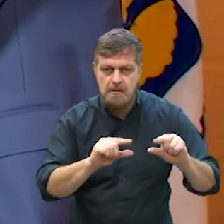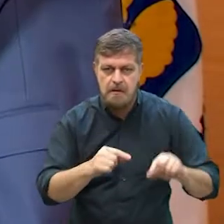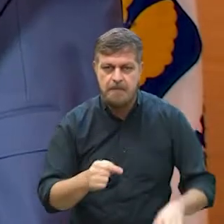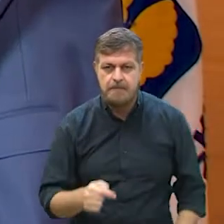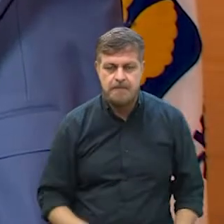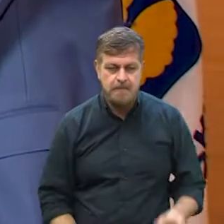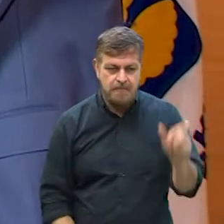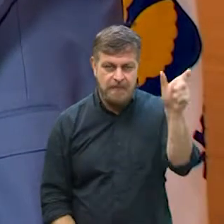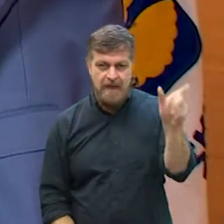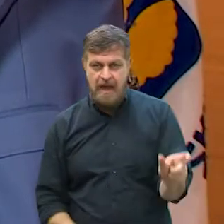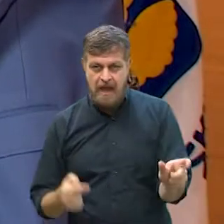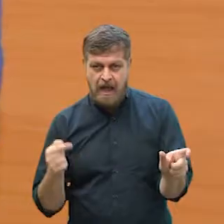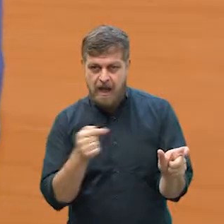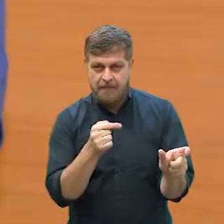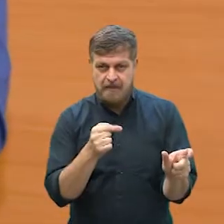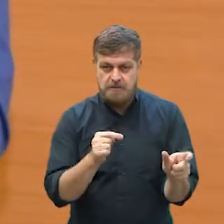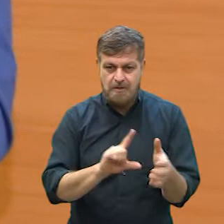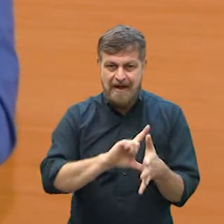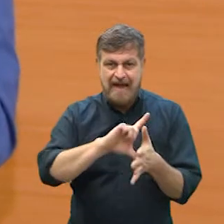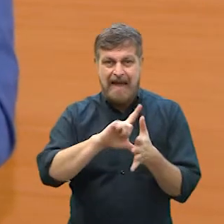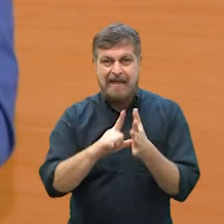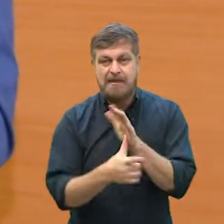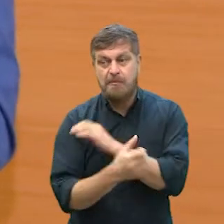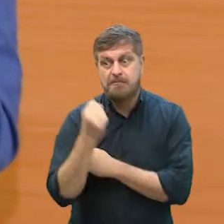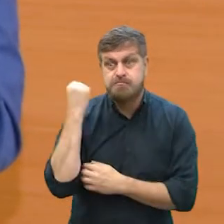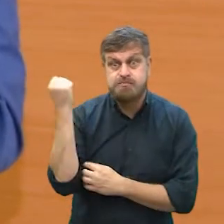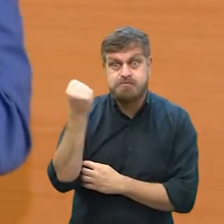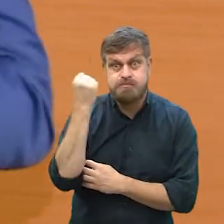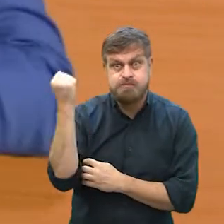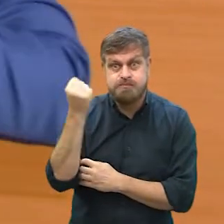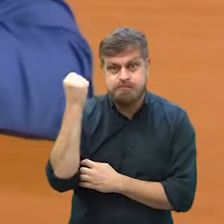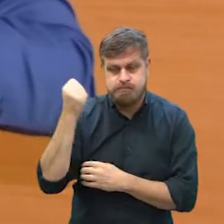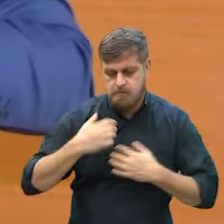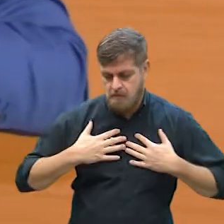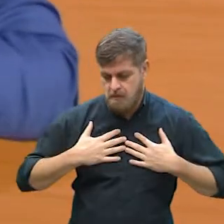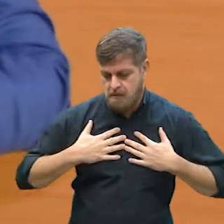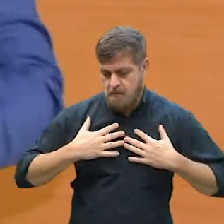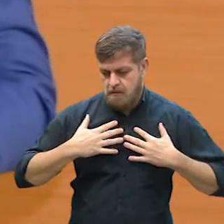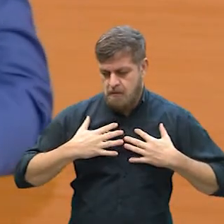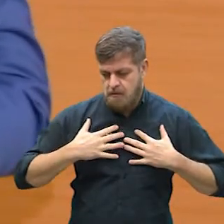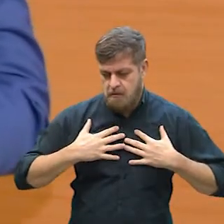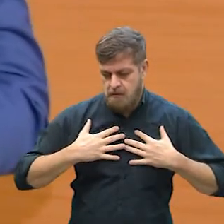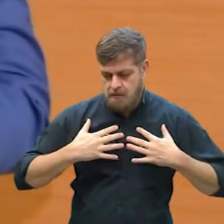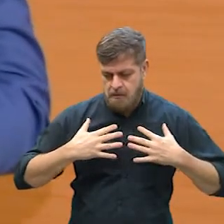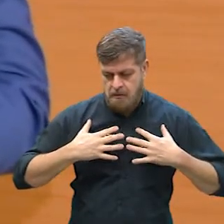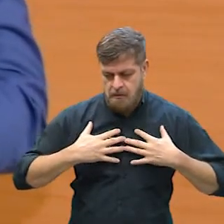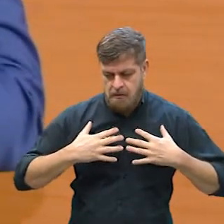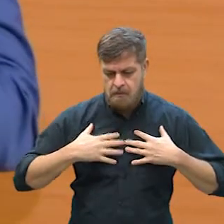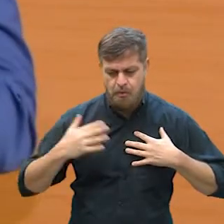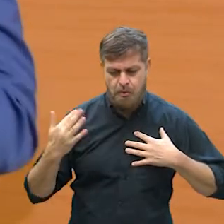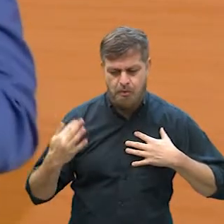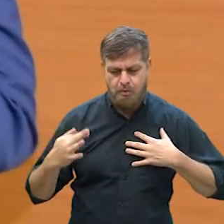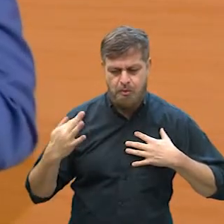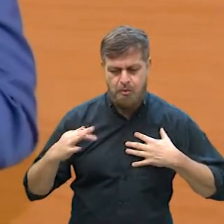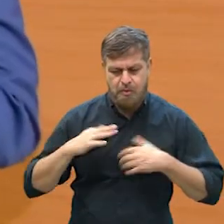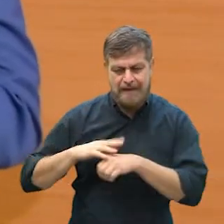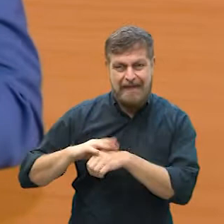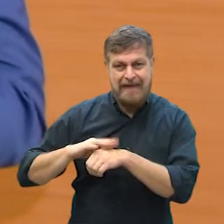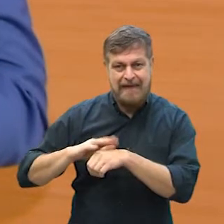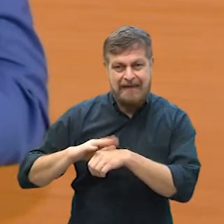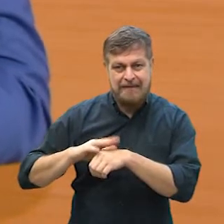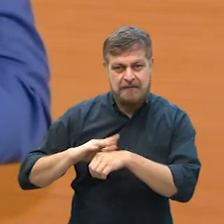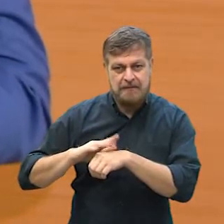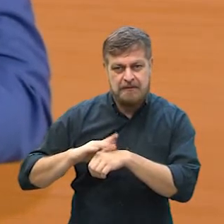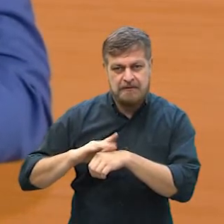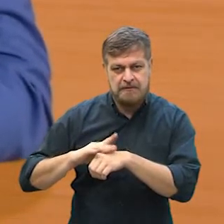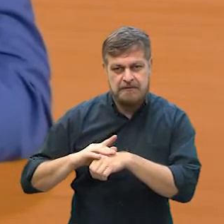chance da pessoa passar para a fase 2, que é aquela fase mais crítica, onde os pulmões, eles já começam a inflamar, né?